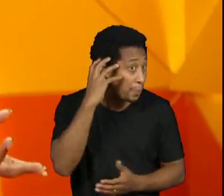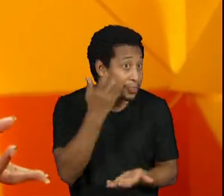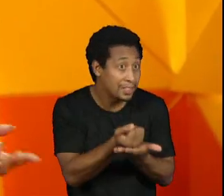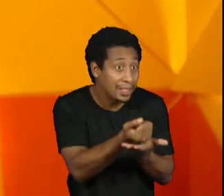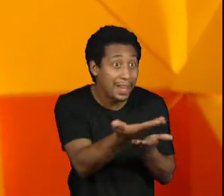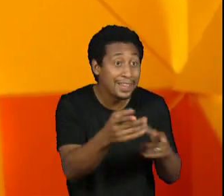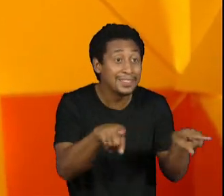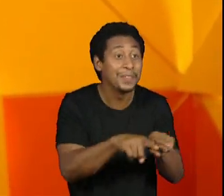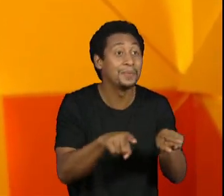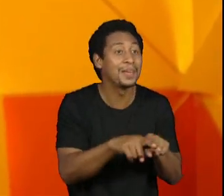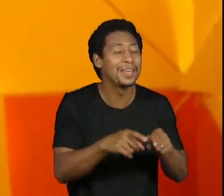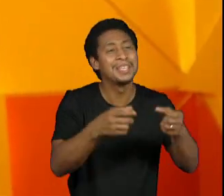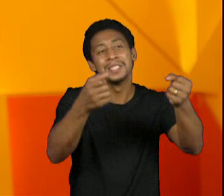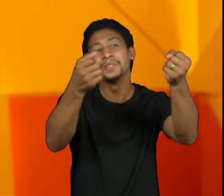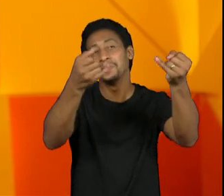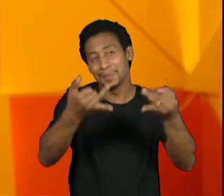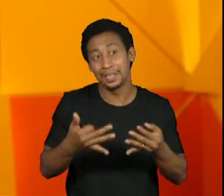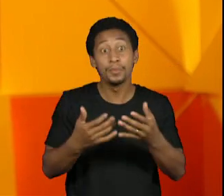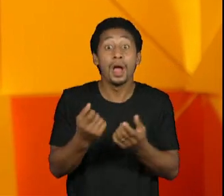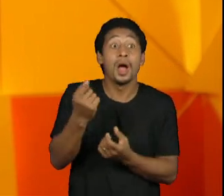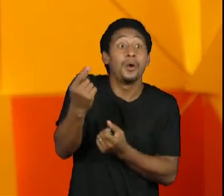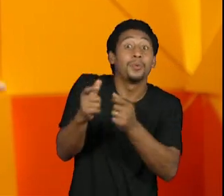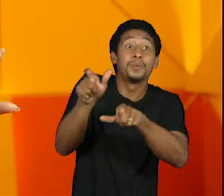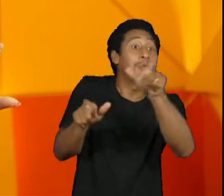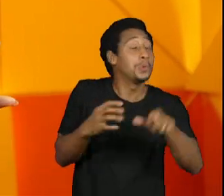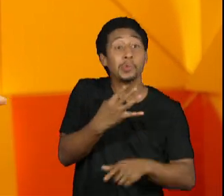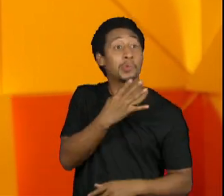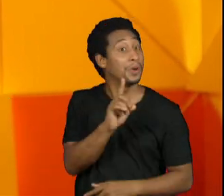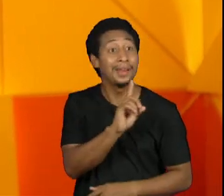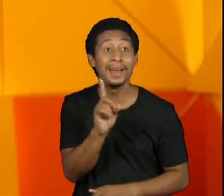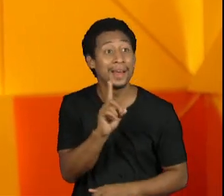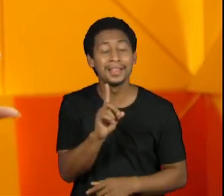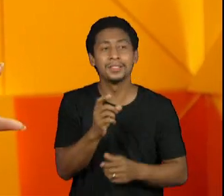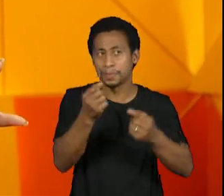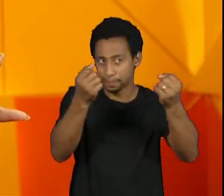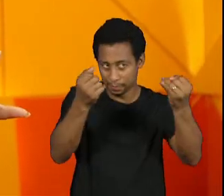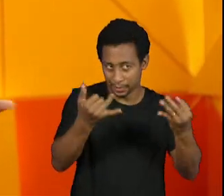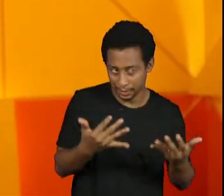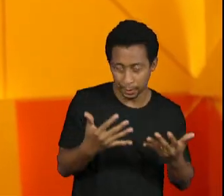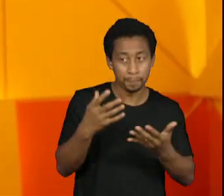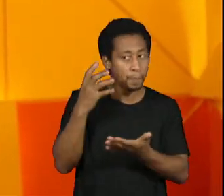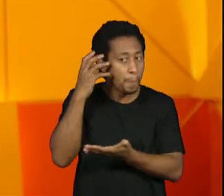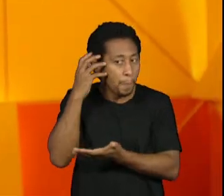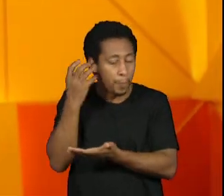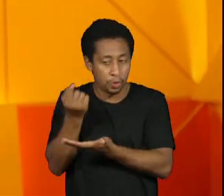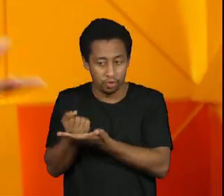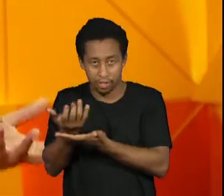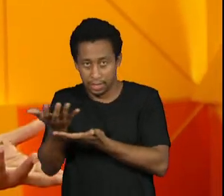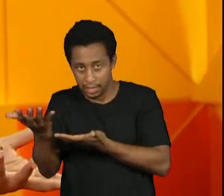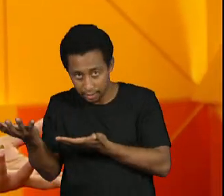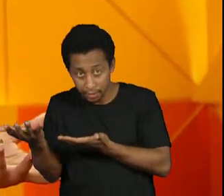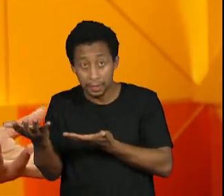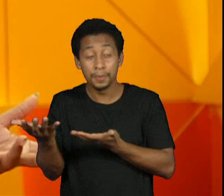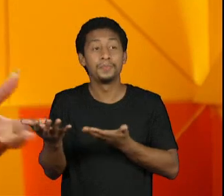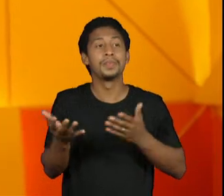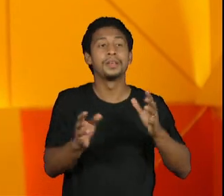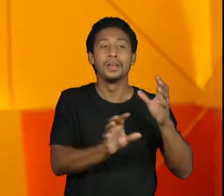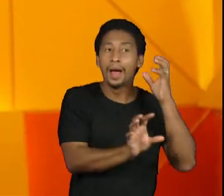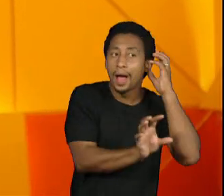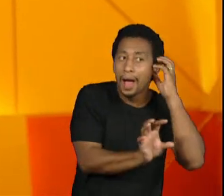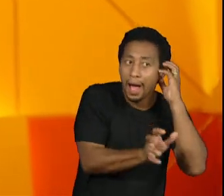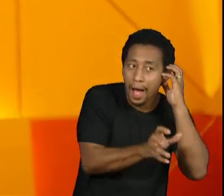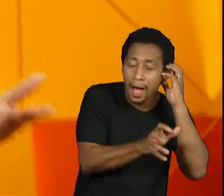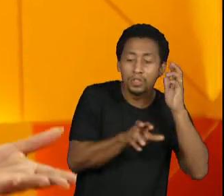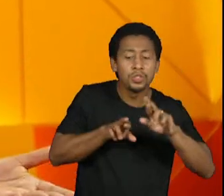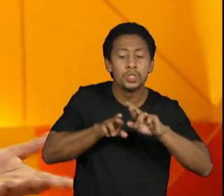todo mundo tem essa familiaridade com podcast. Qual que é a diferença de um podcast, por exemplo, pra um programa de rádio,